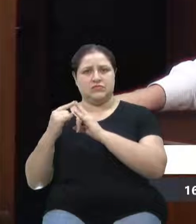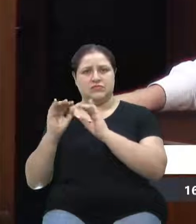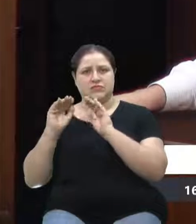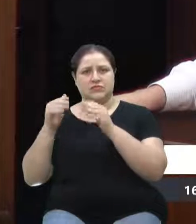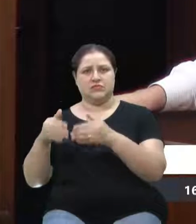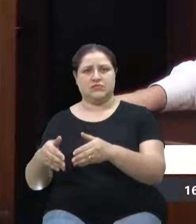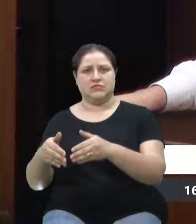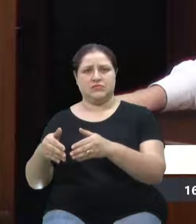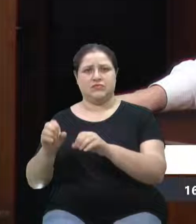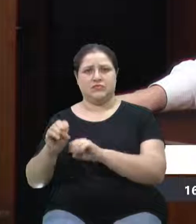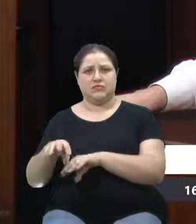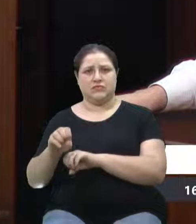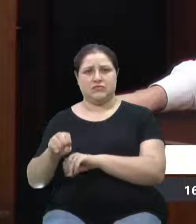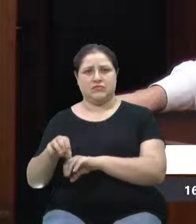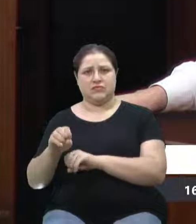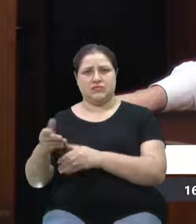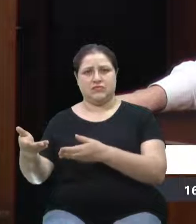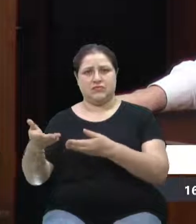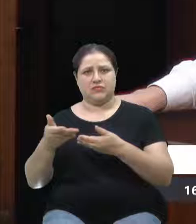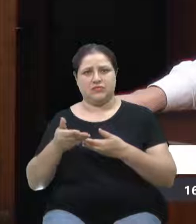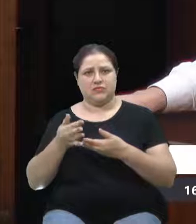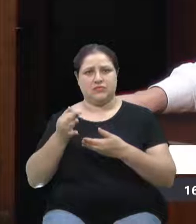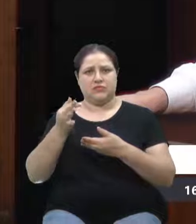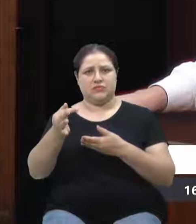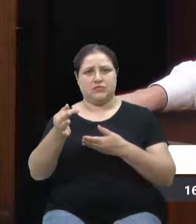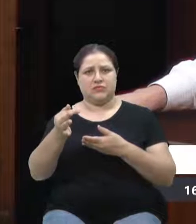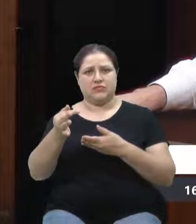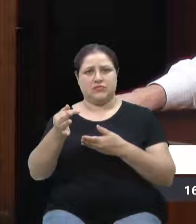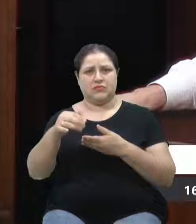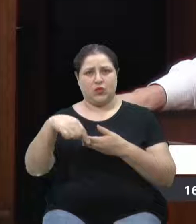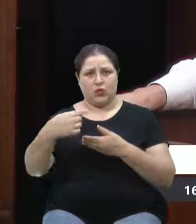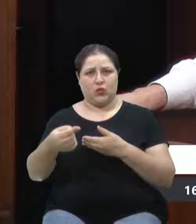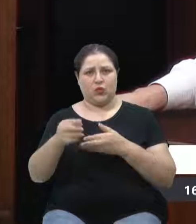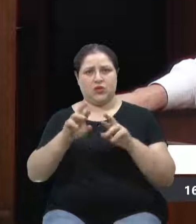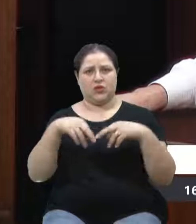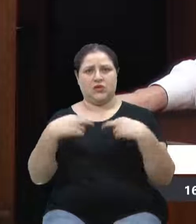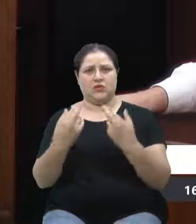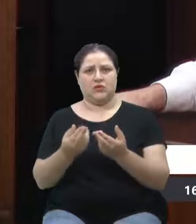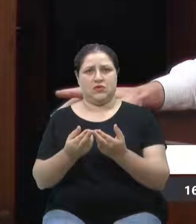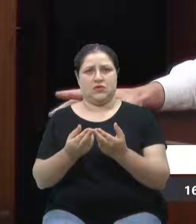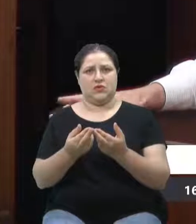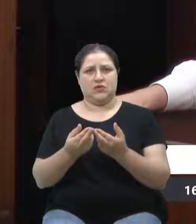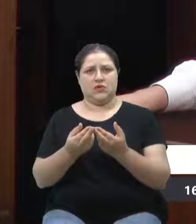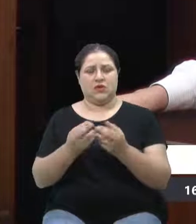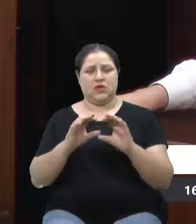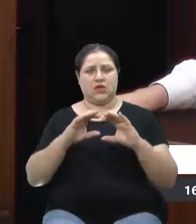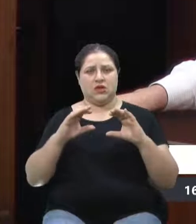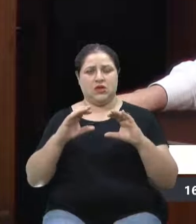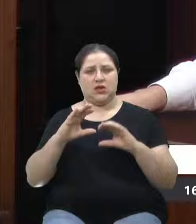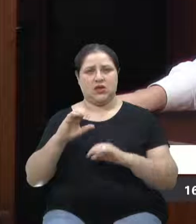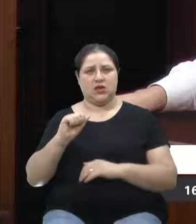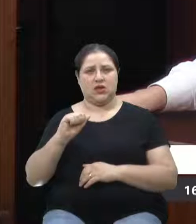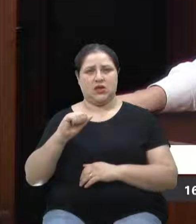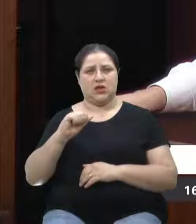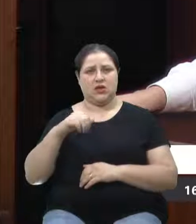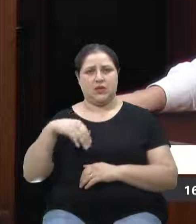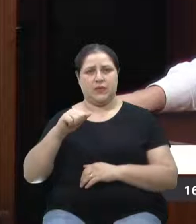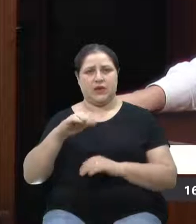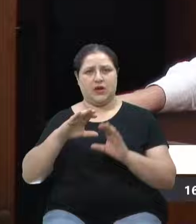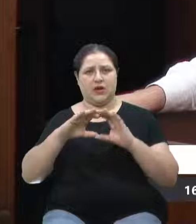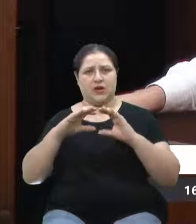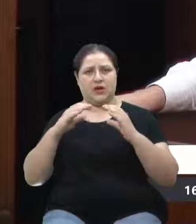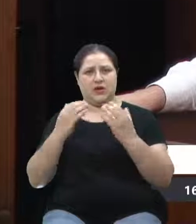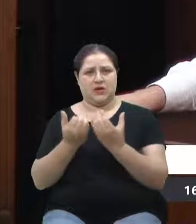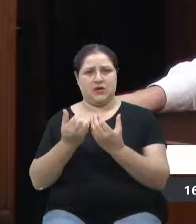o convite está feito para que na próxima reunião da Câmara de Educação do MOB Caxias esteja presente. E